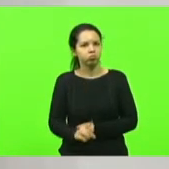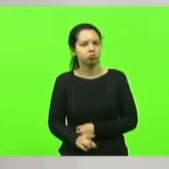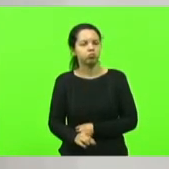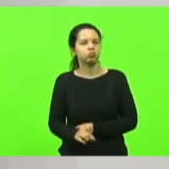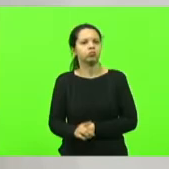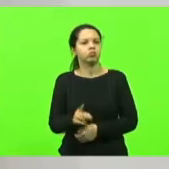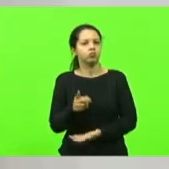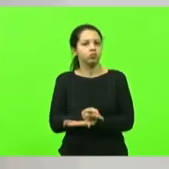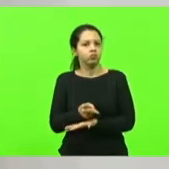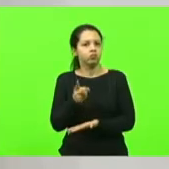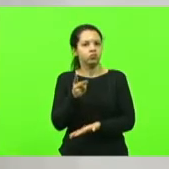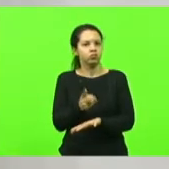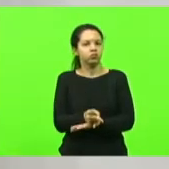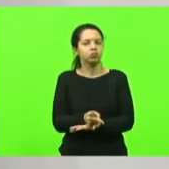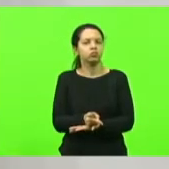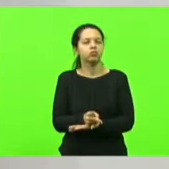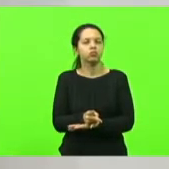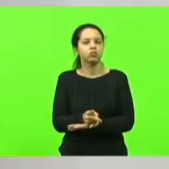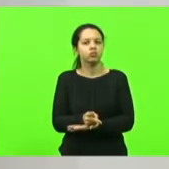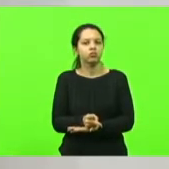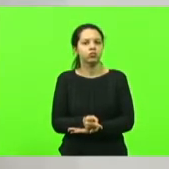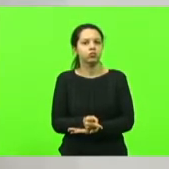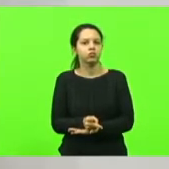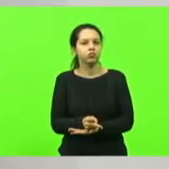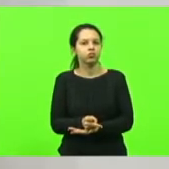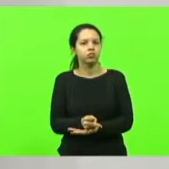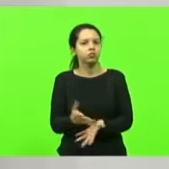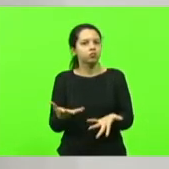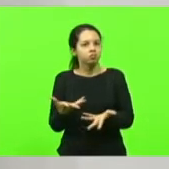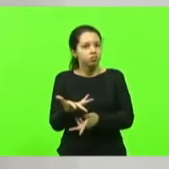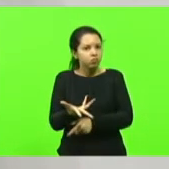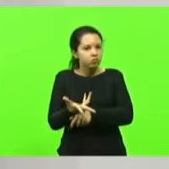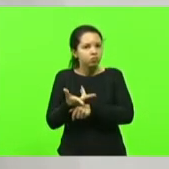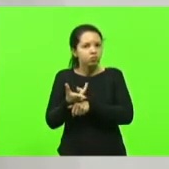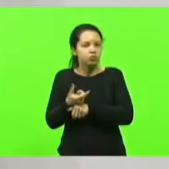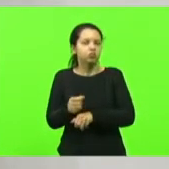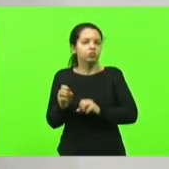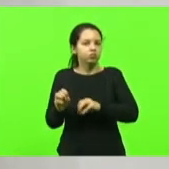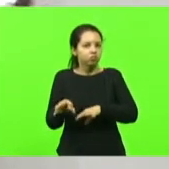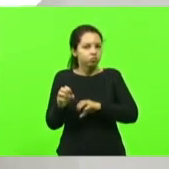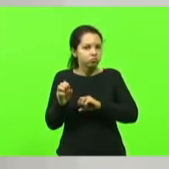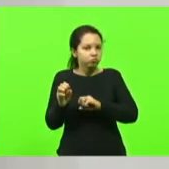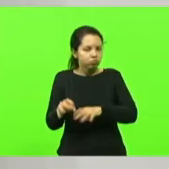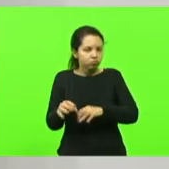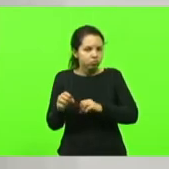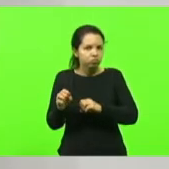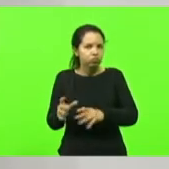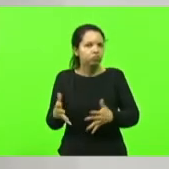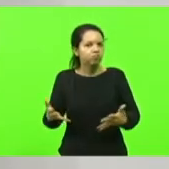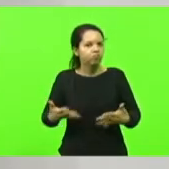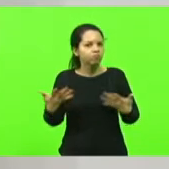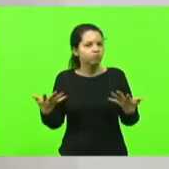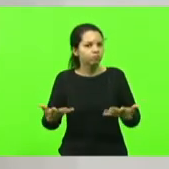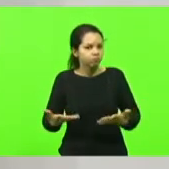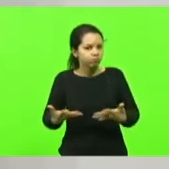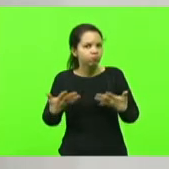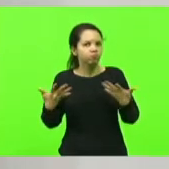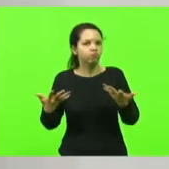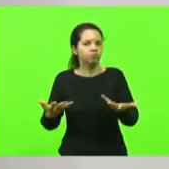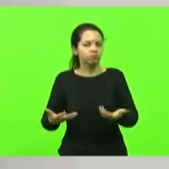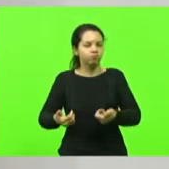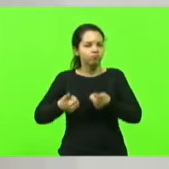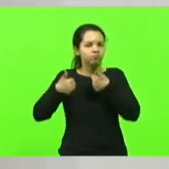manter na melhor qualidade de ensino, no mais alto astral, como a gente diz, a